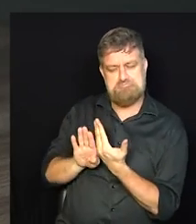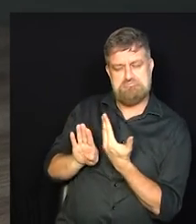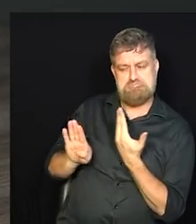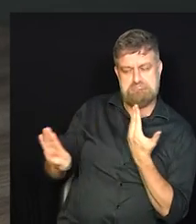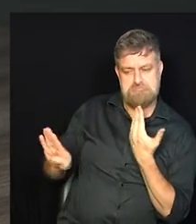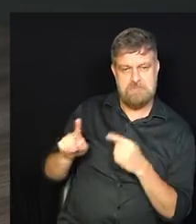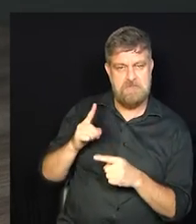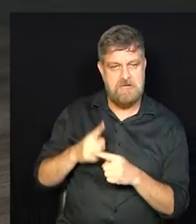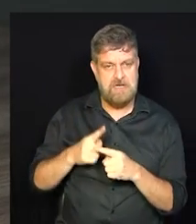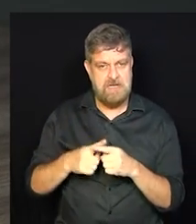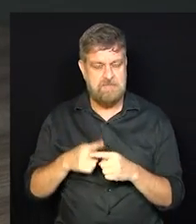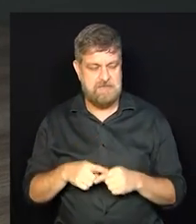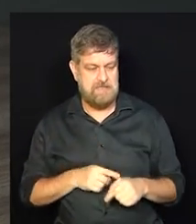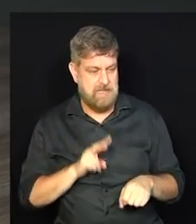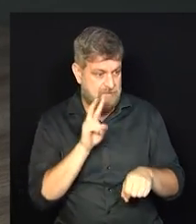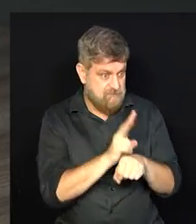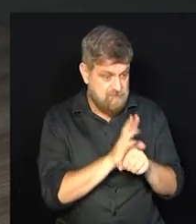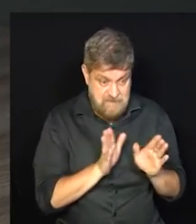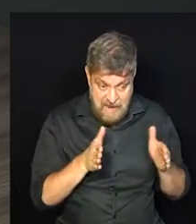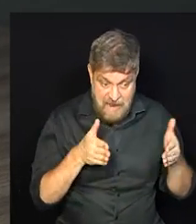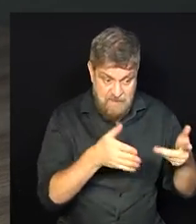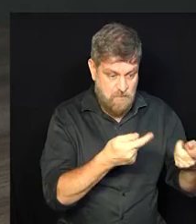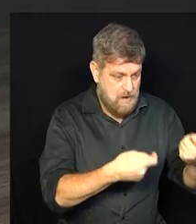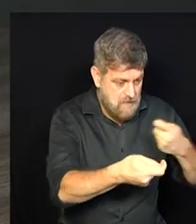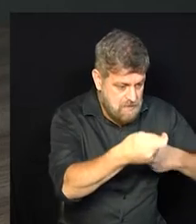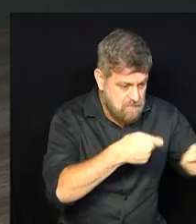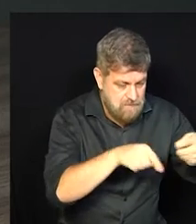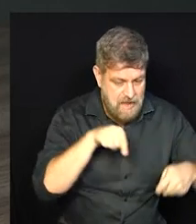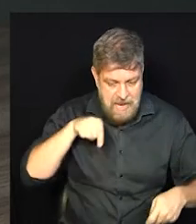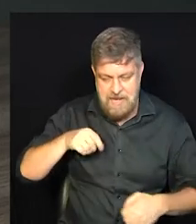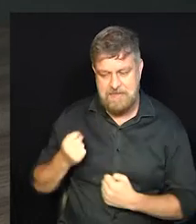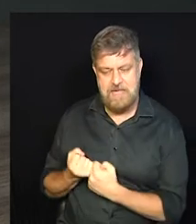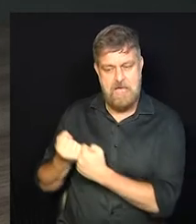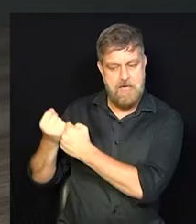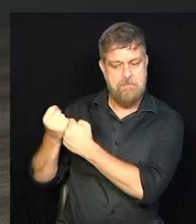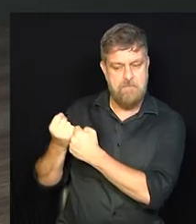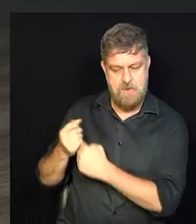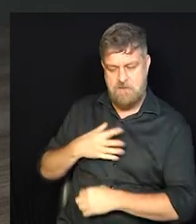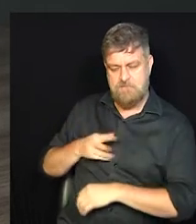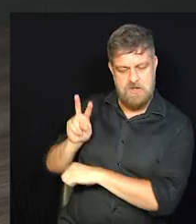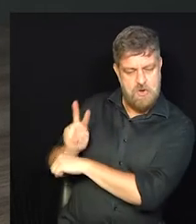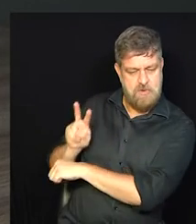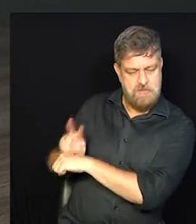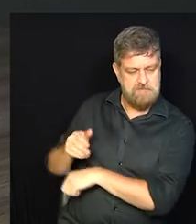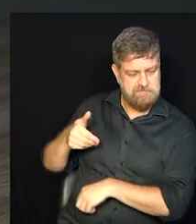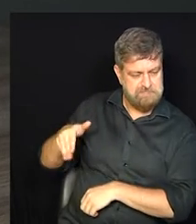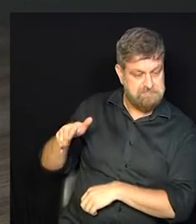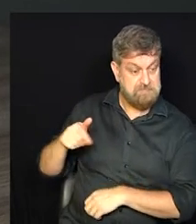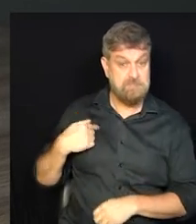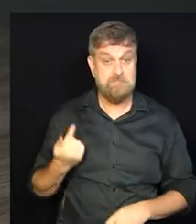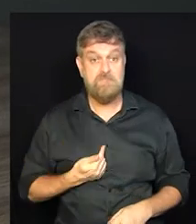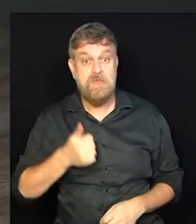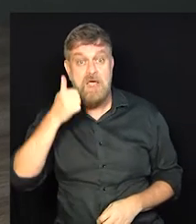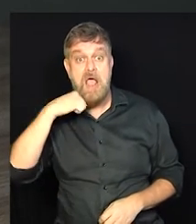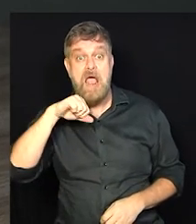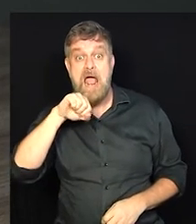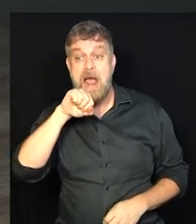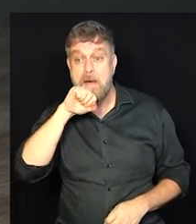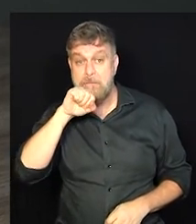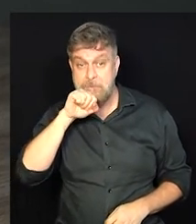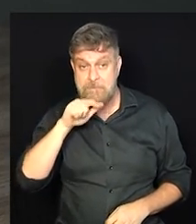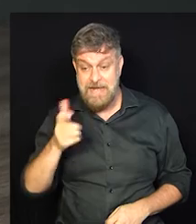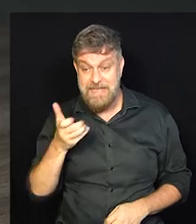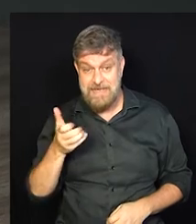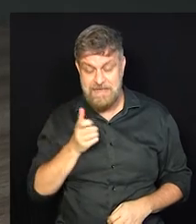porque ela, às vezes, terceiriza esse cuidado, ela tem uma rede de apoio e uma série de coisas. e a mãe empreendedora, ela